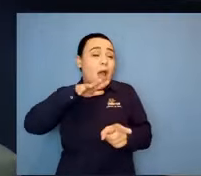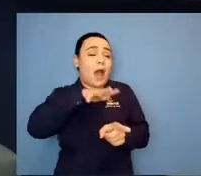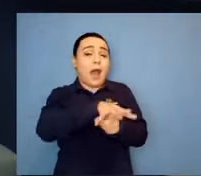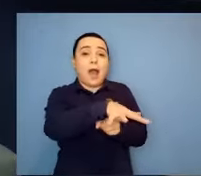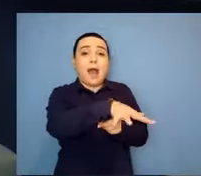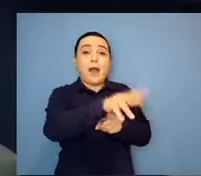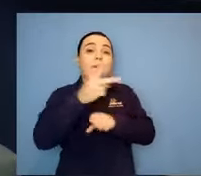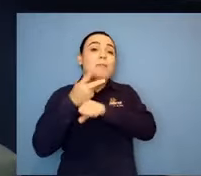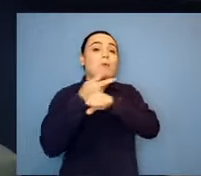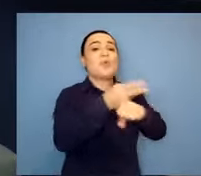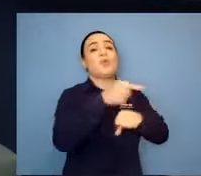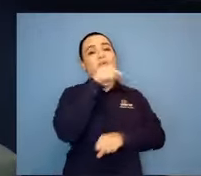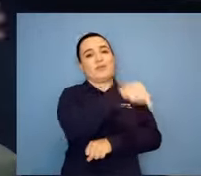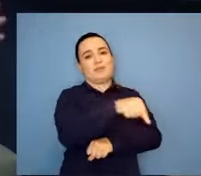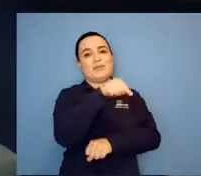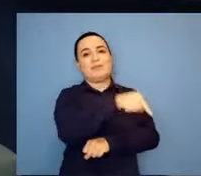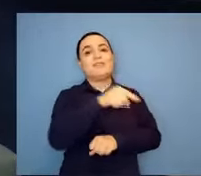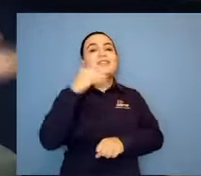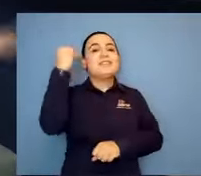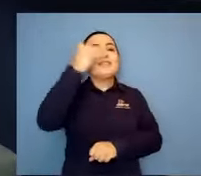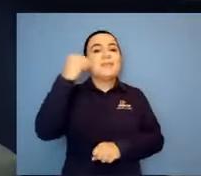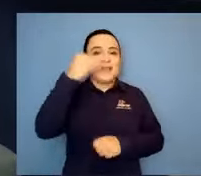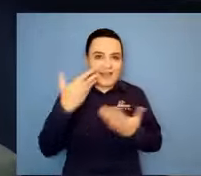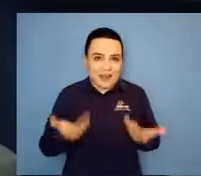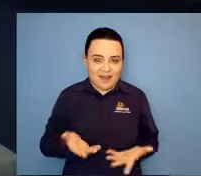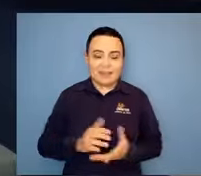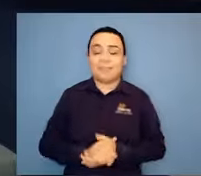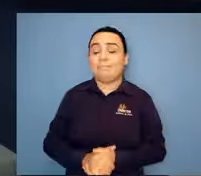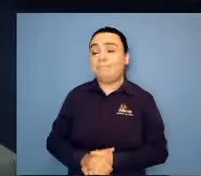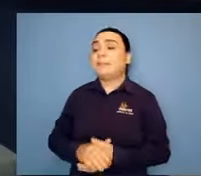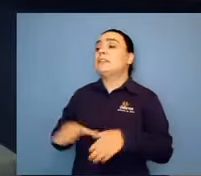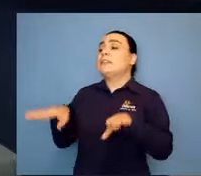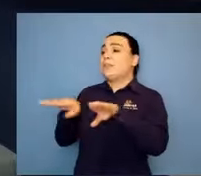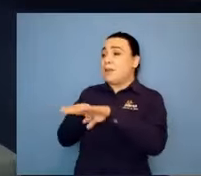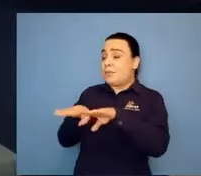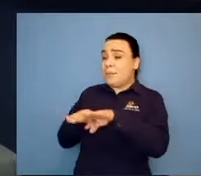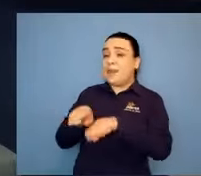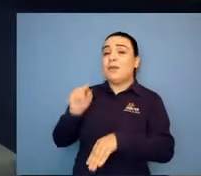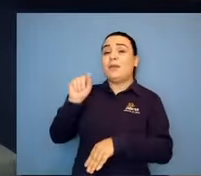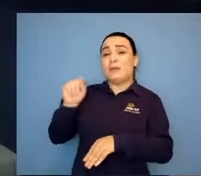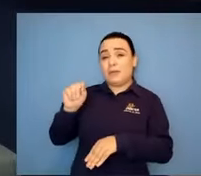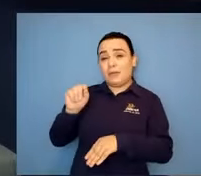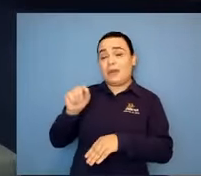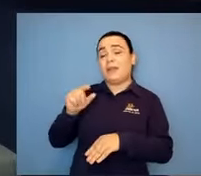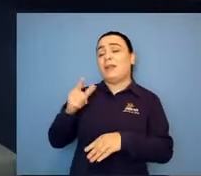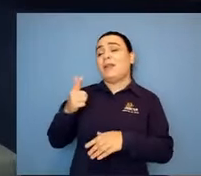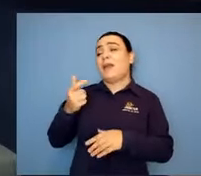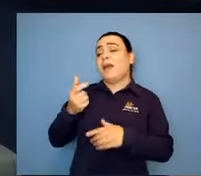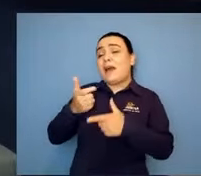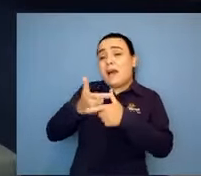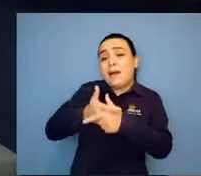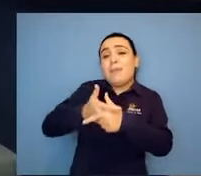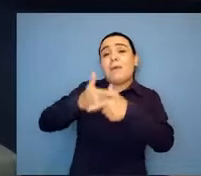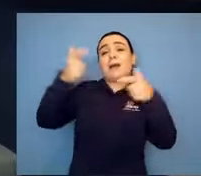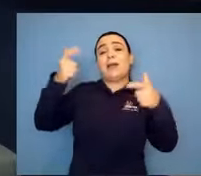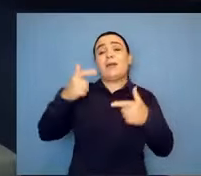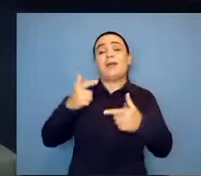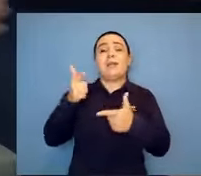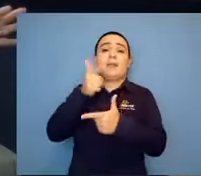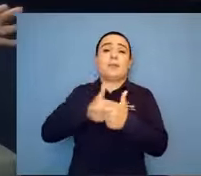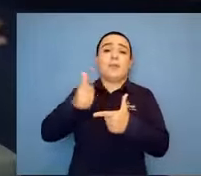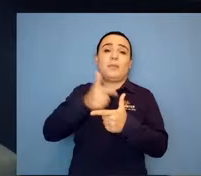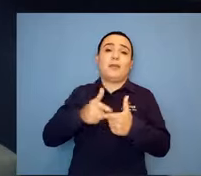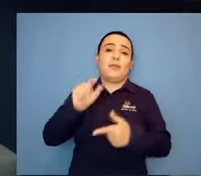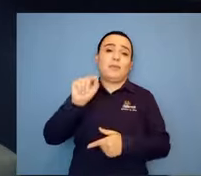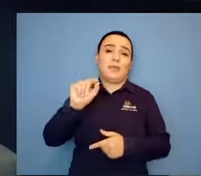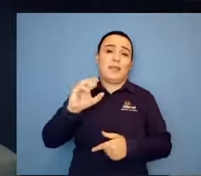e tudo, né? Hoje é caro viver. Enfim, quando uma mãe me pede algo que eu vou lá, pesquiso na internet, ah, o remédio custa